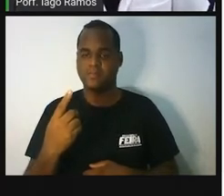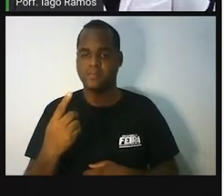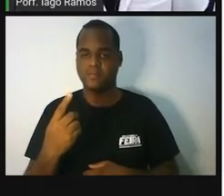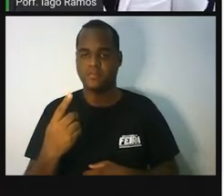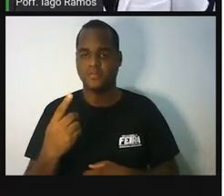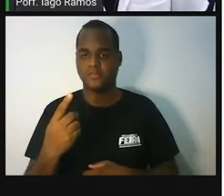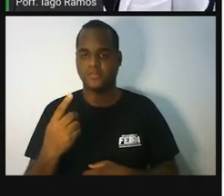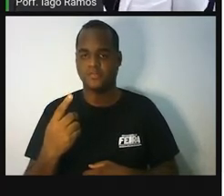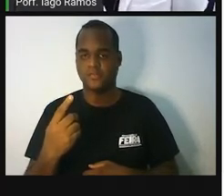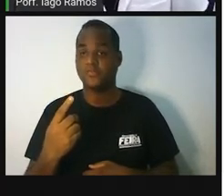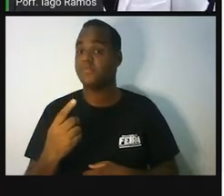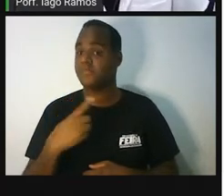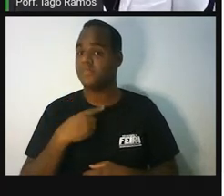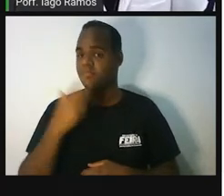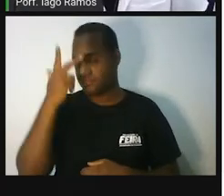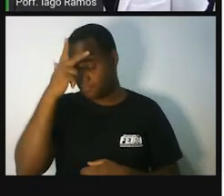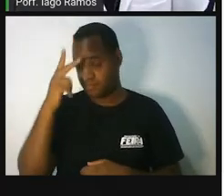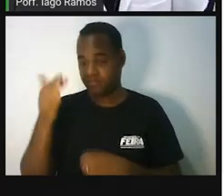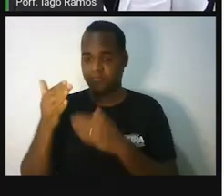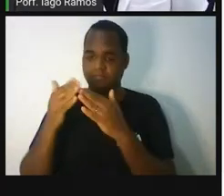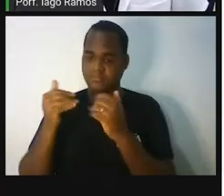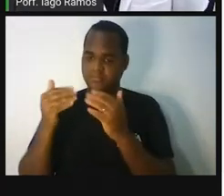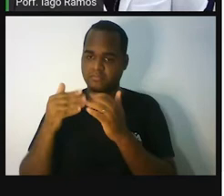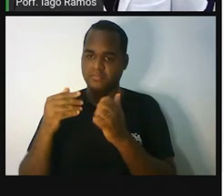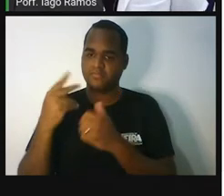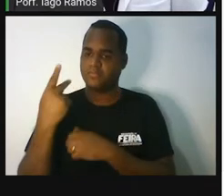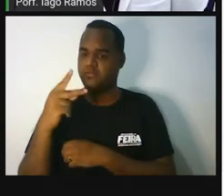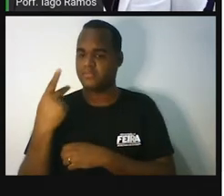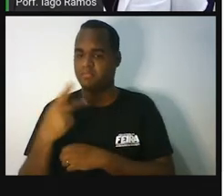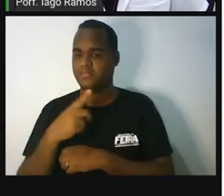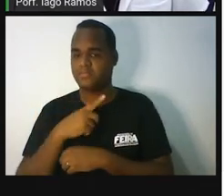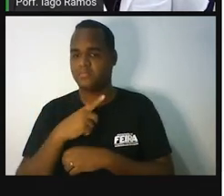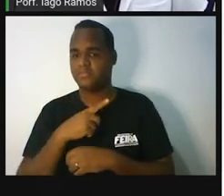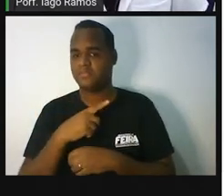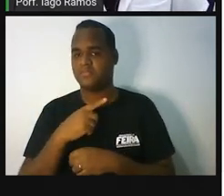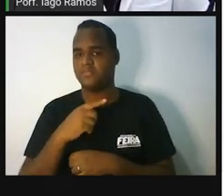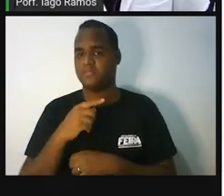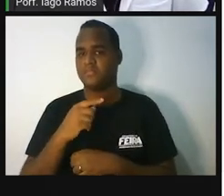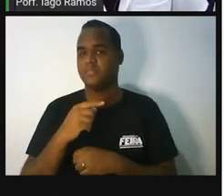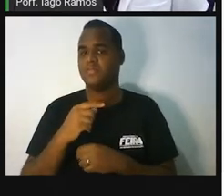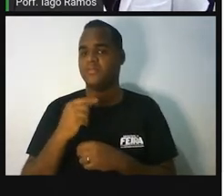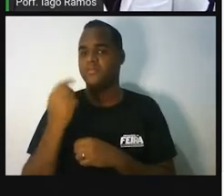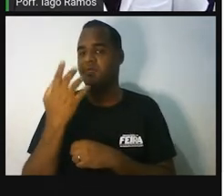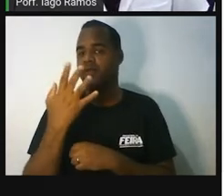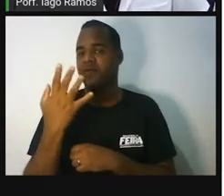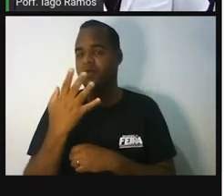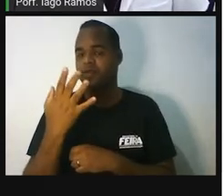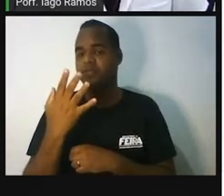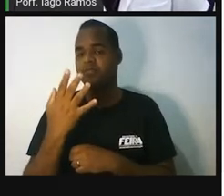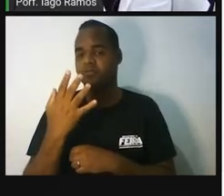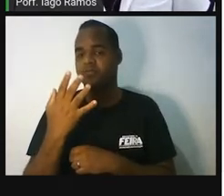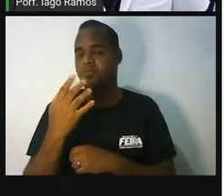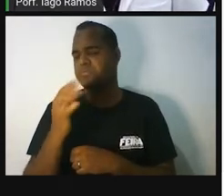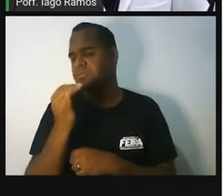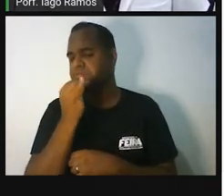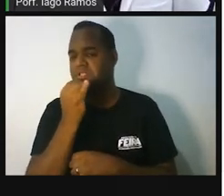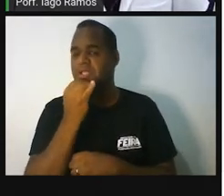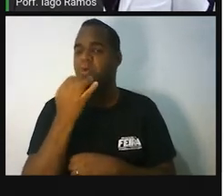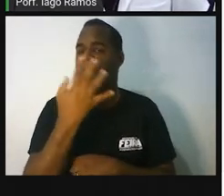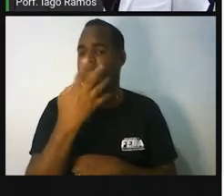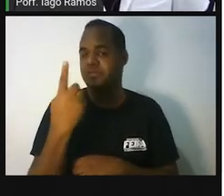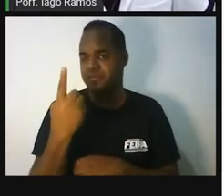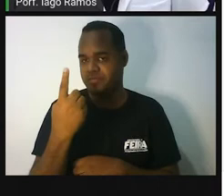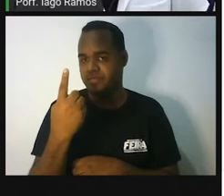peça para a pessoa multiplicar o número do calçado por 5. Então, essa pessoa, ela